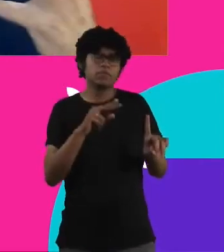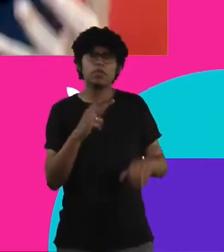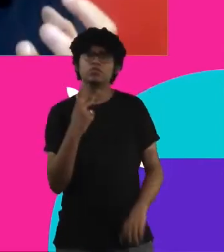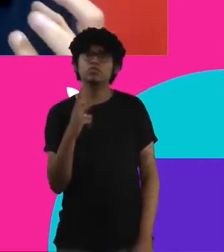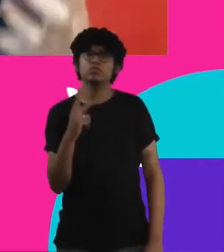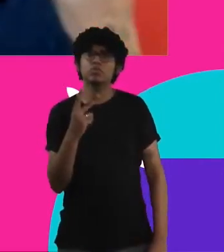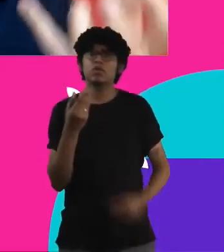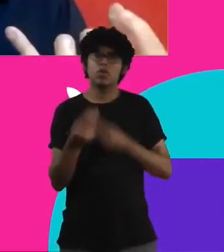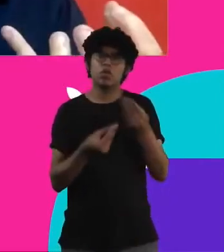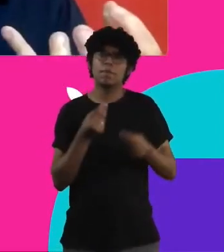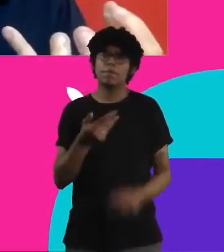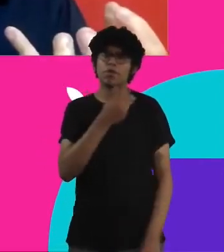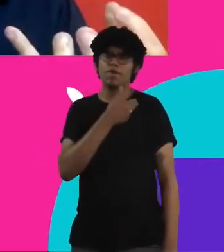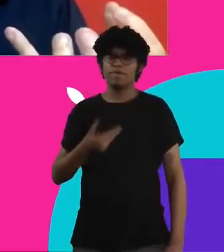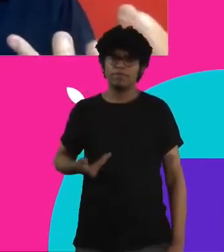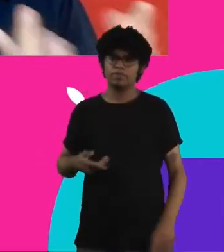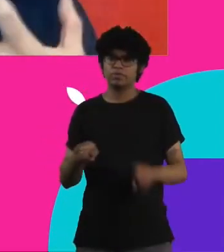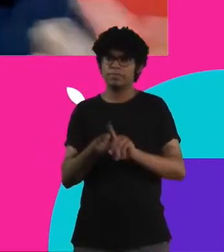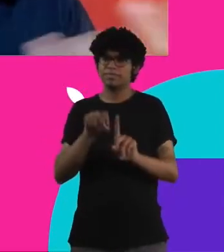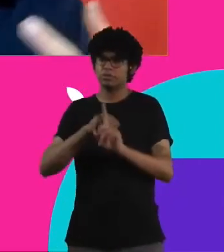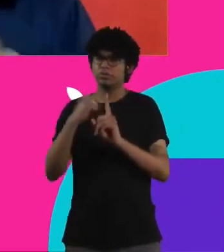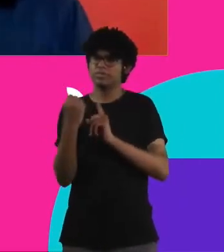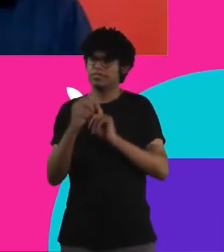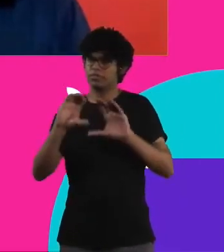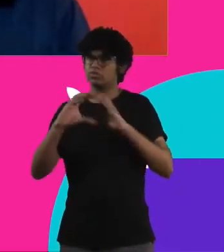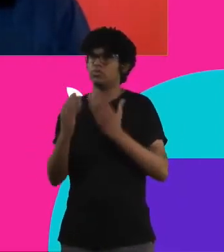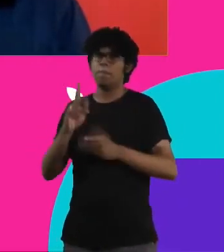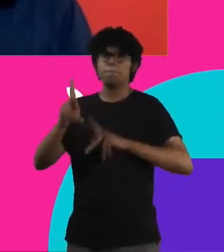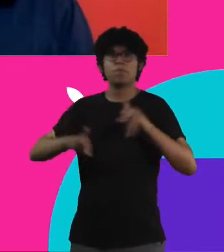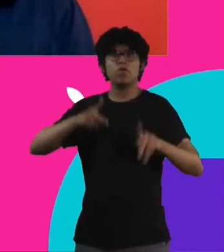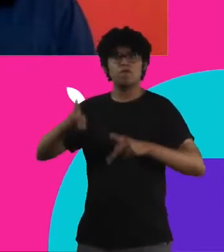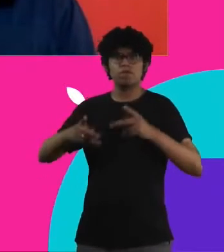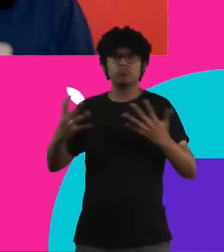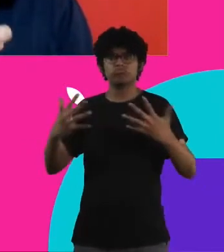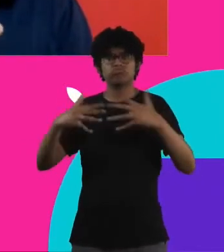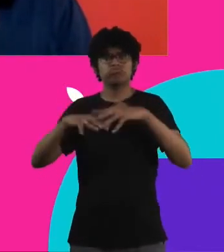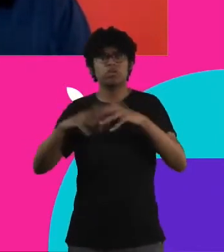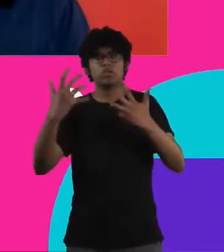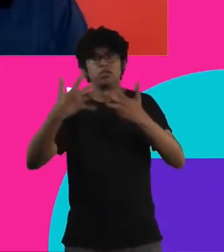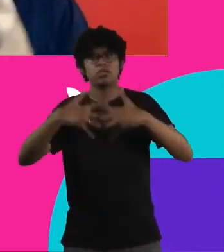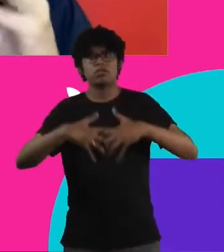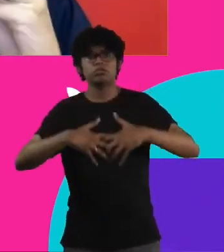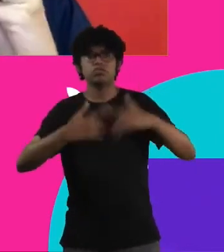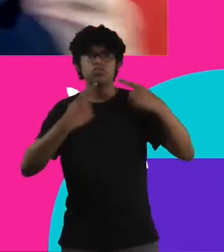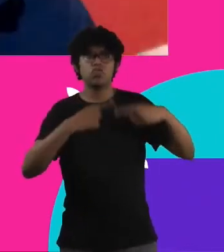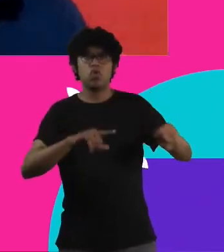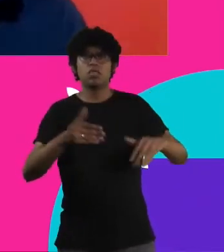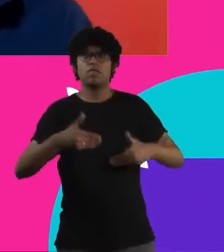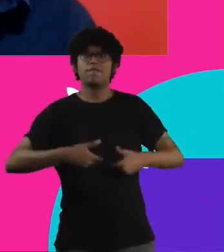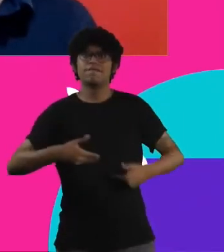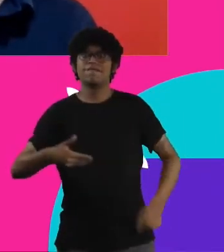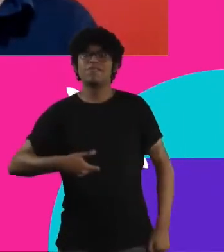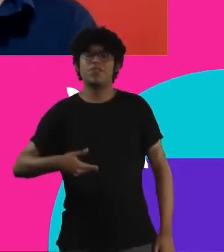parte dos governos e da sociedade civil se articulando realmente para combater esse problema da fome. Como que você vê o